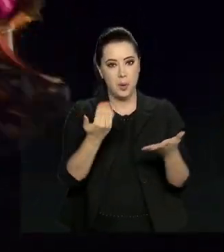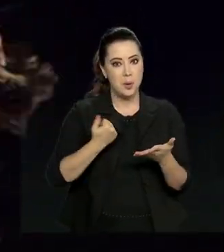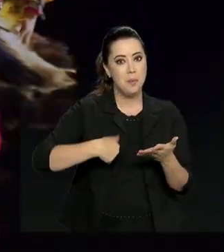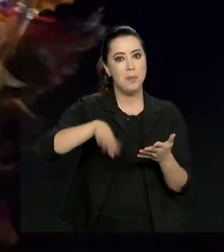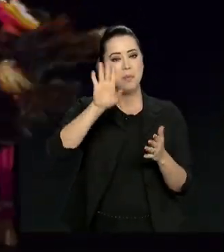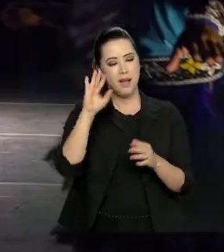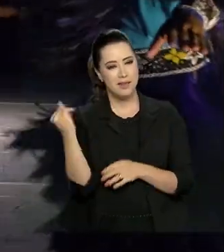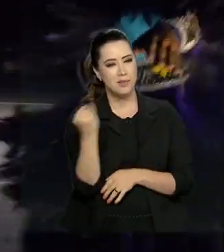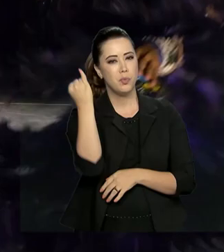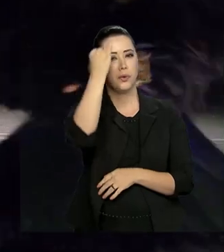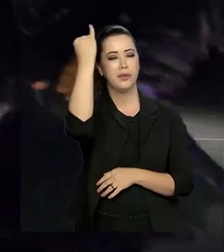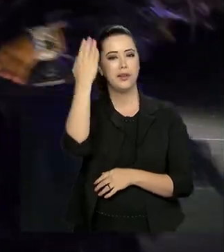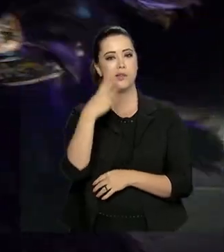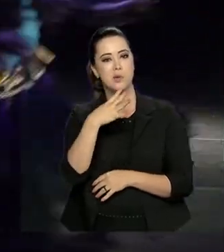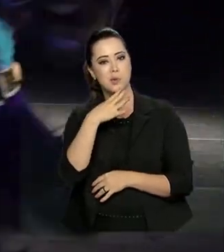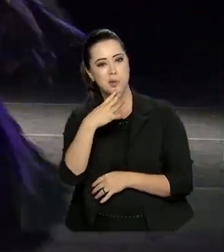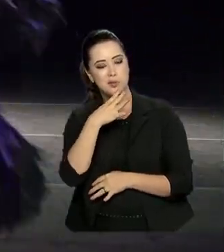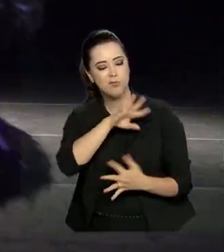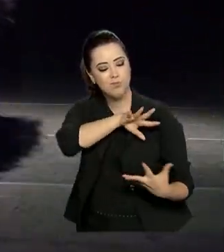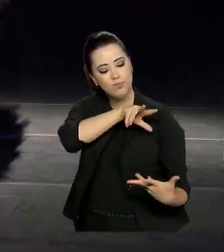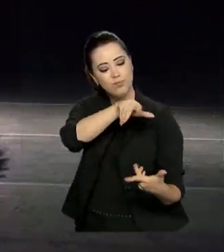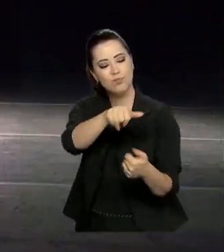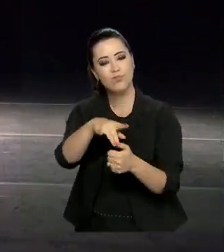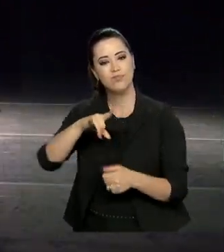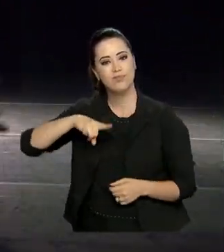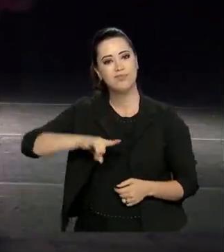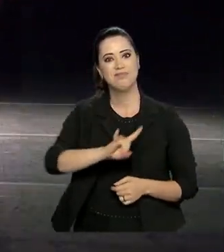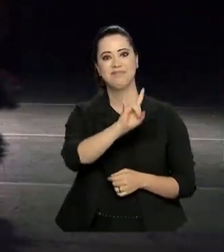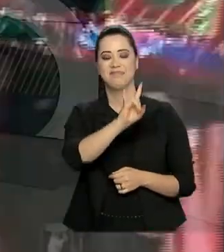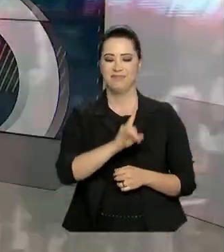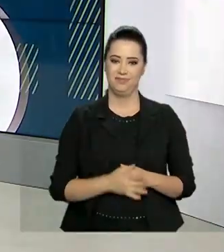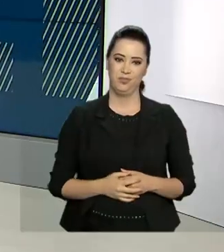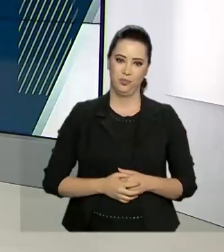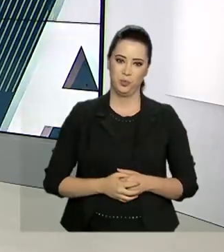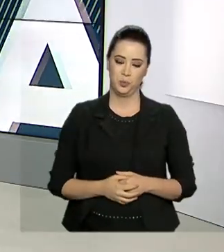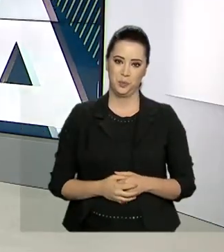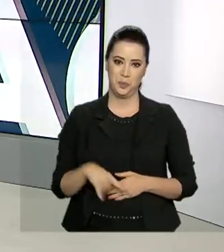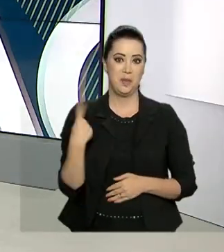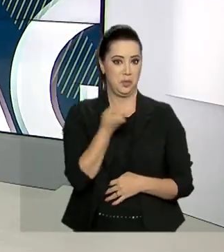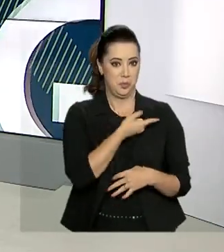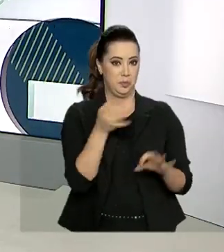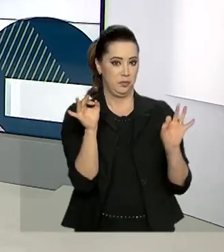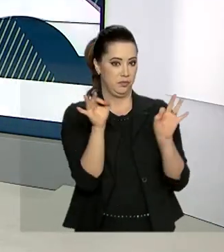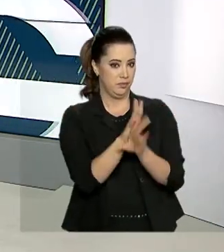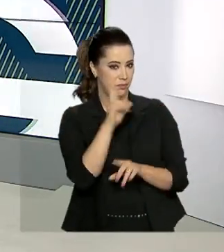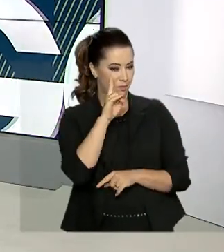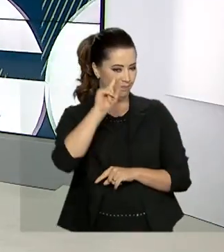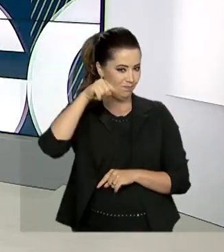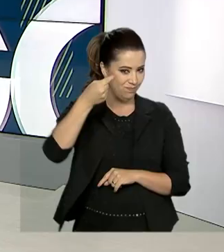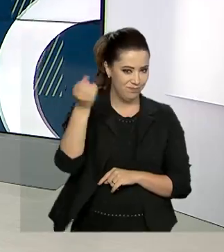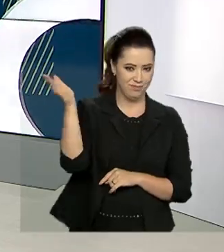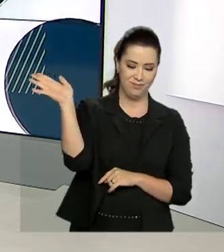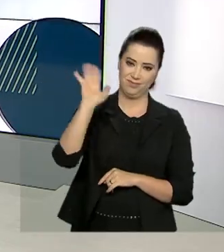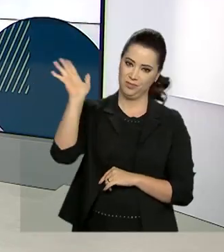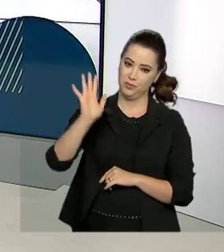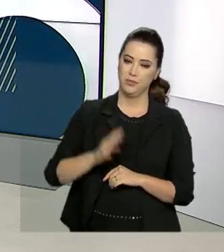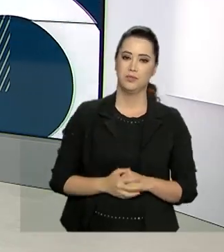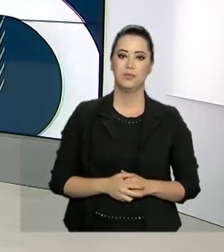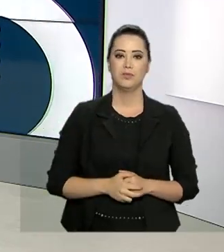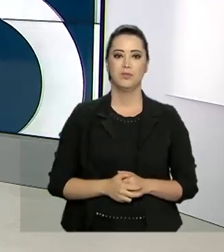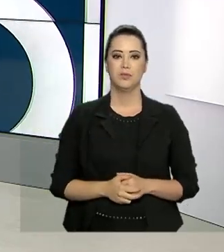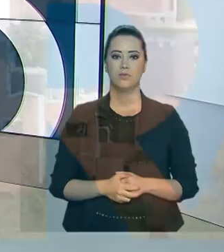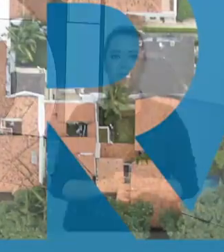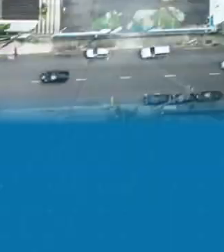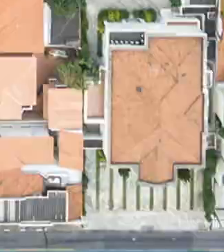visibilidade com esse reconhecimento internacional. A gente fica por aqui. Nos vemos na próxima edição. Até lá!